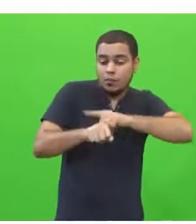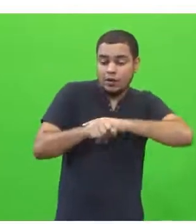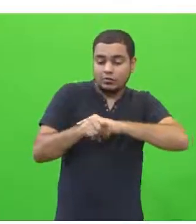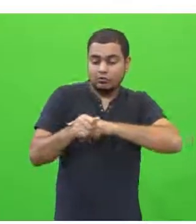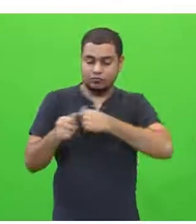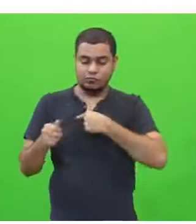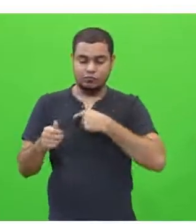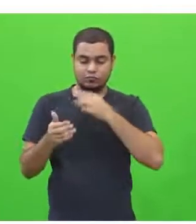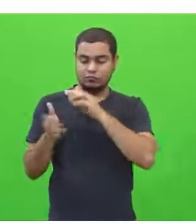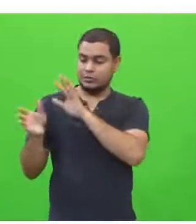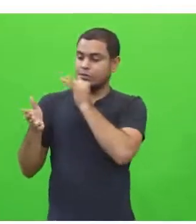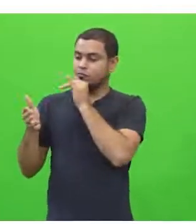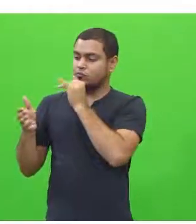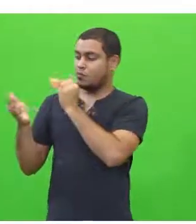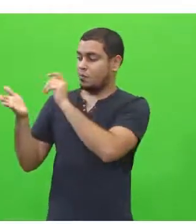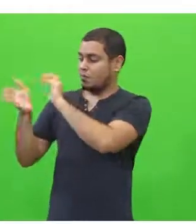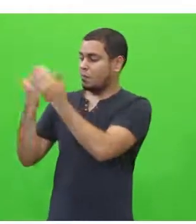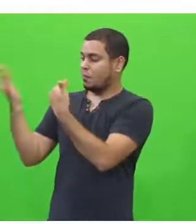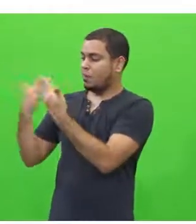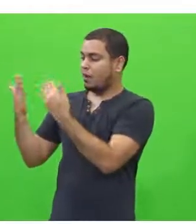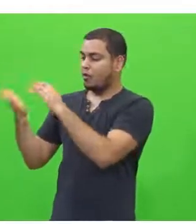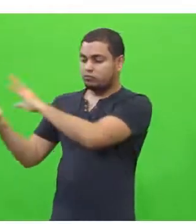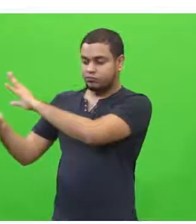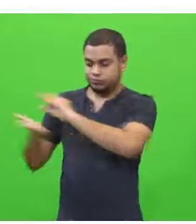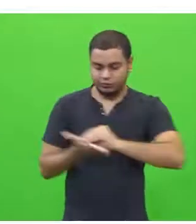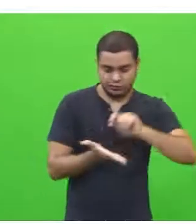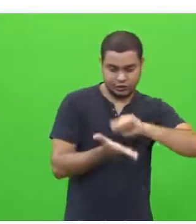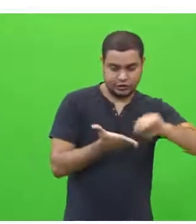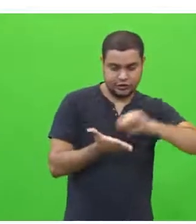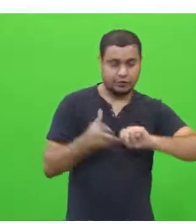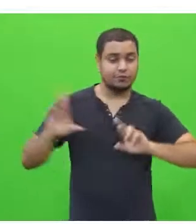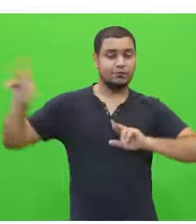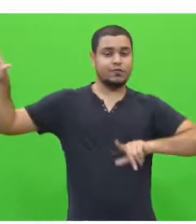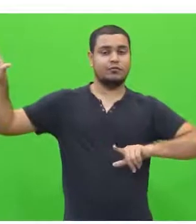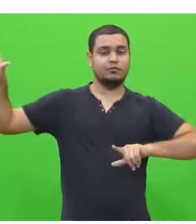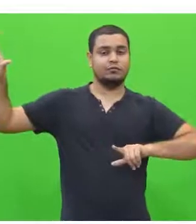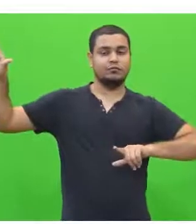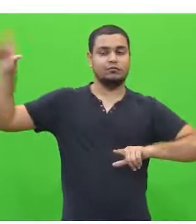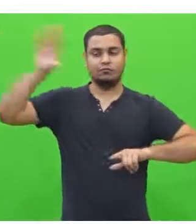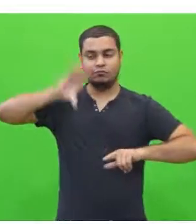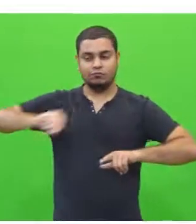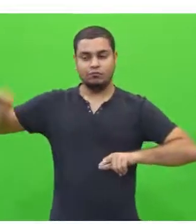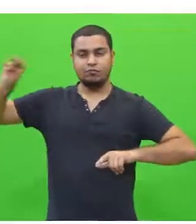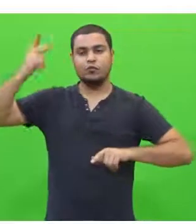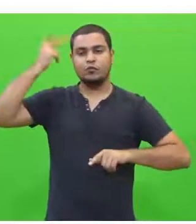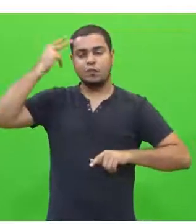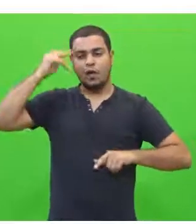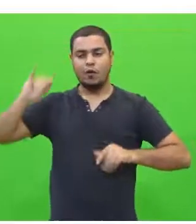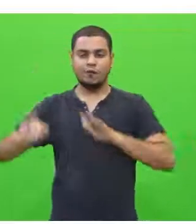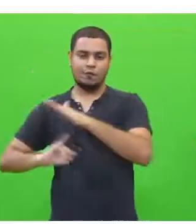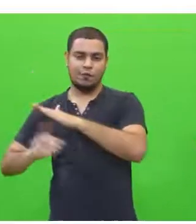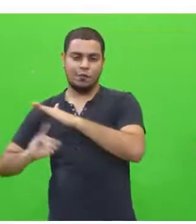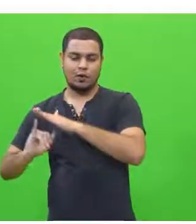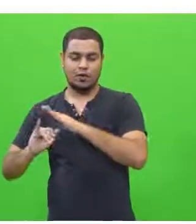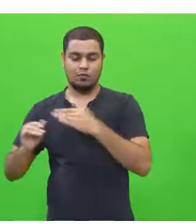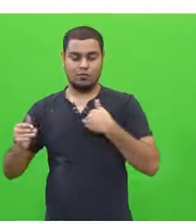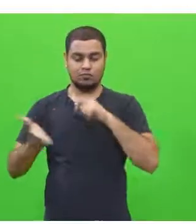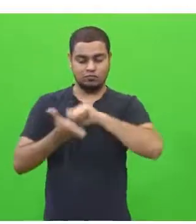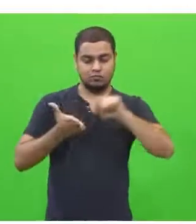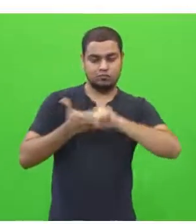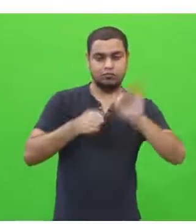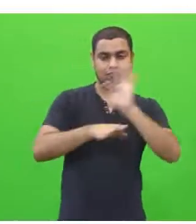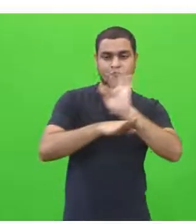passar essa conversa para a escrita, será da mesma forma? Não. Eu preciso me policiar. Para isso,